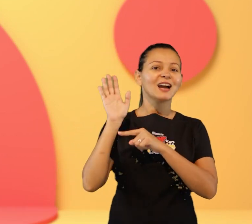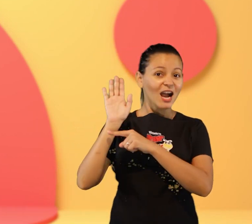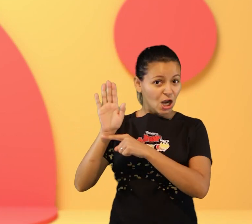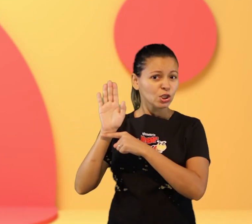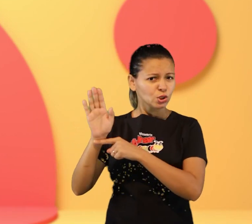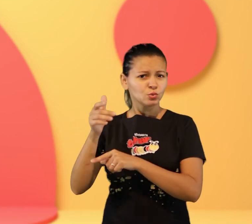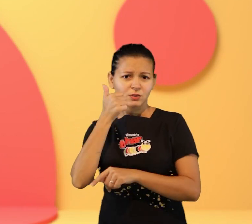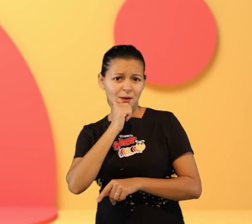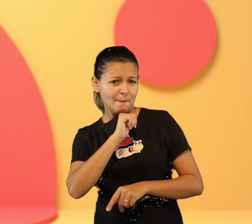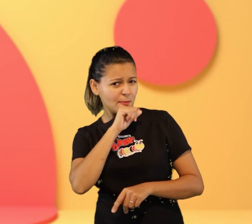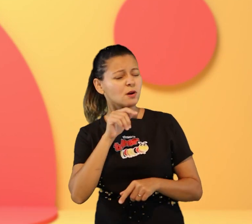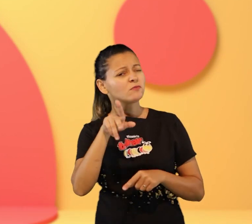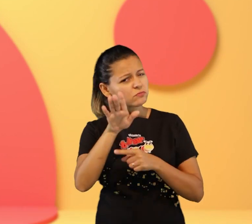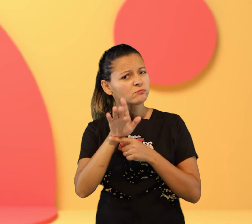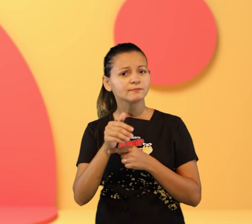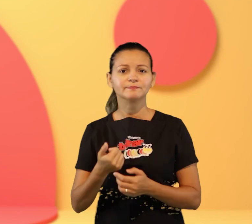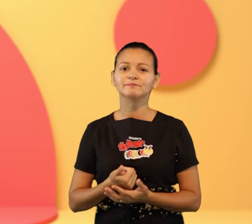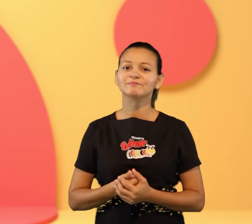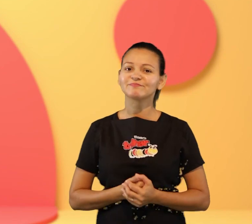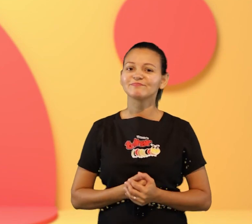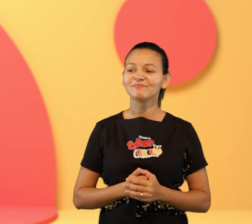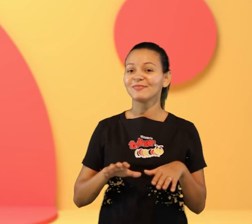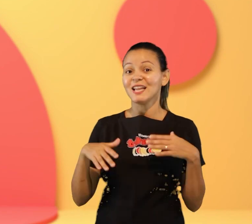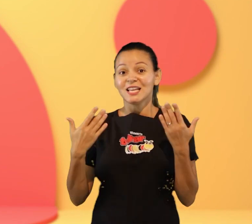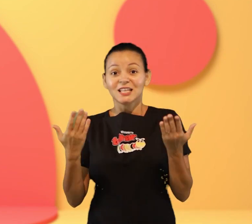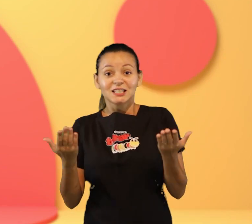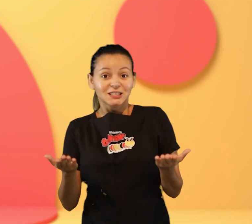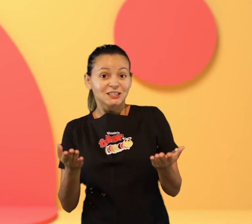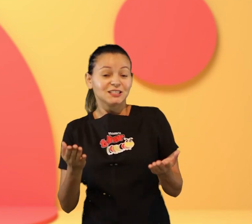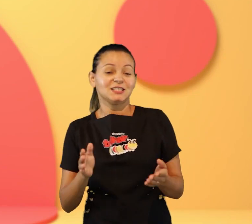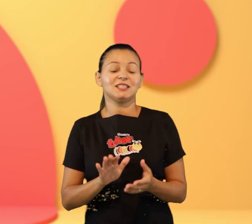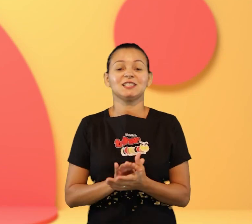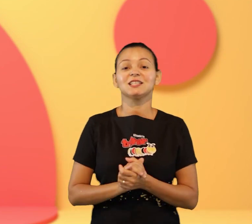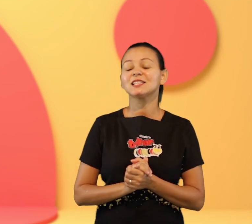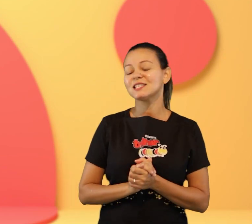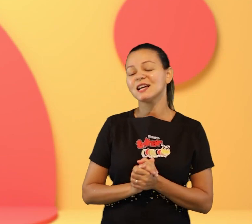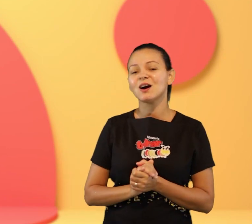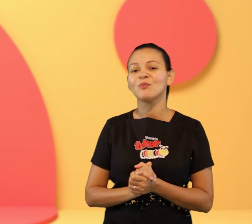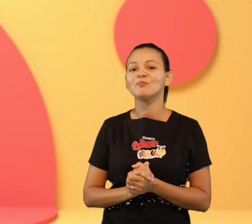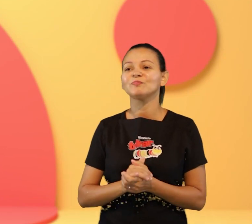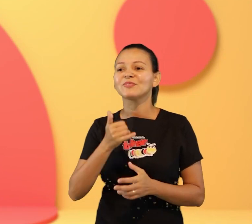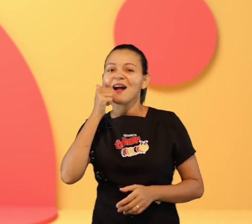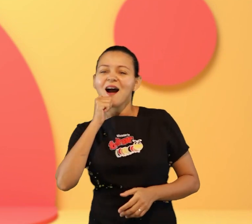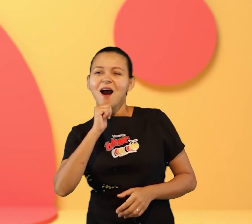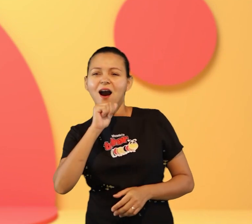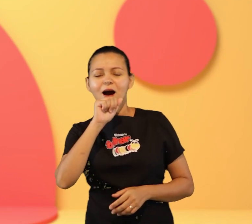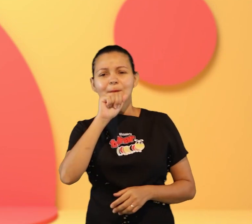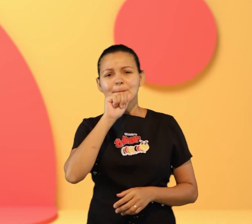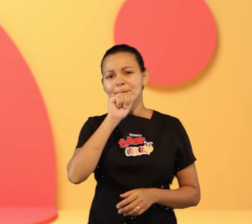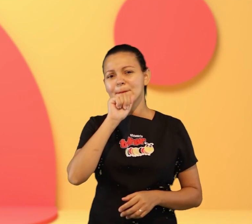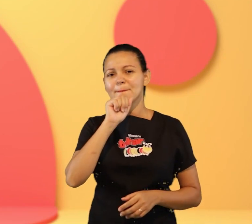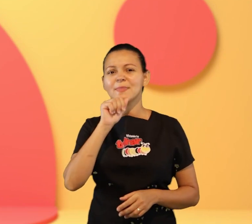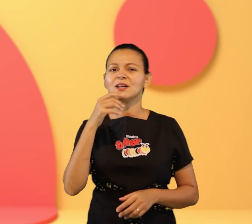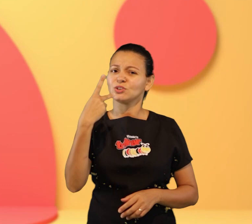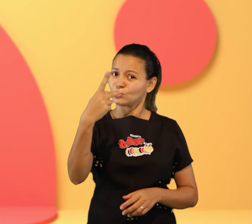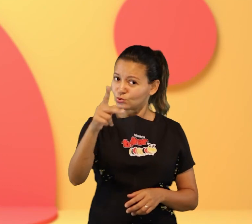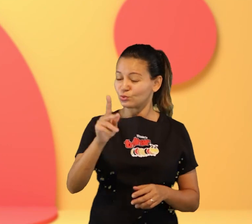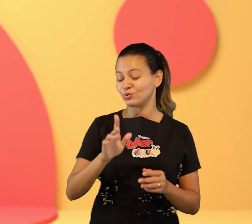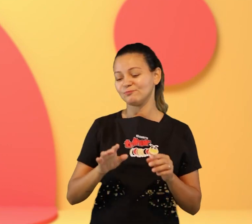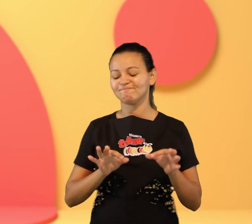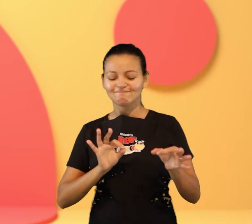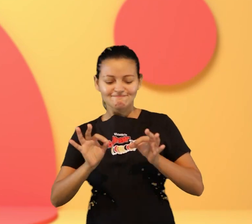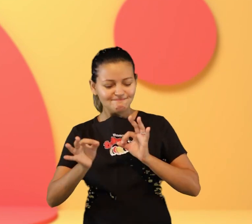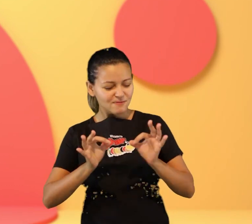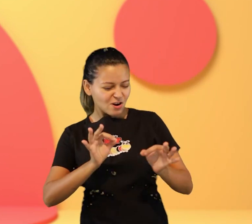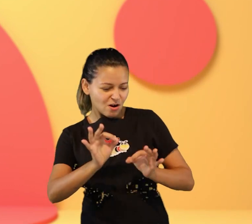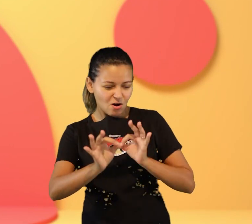deliciosa para você imagina só e aí você come aquela sobremesa ai que delícia e aí você pensa nossa eu